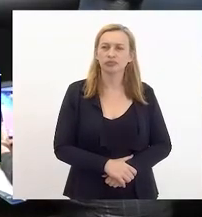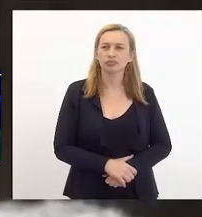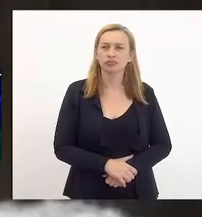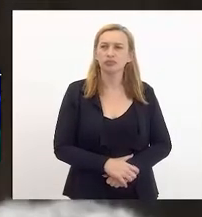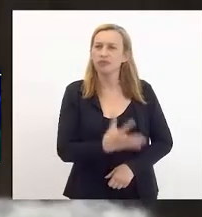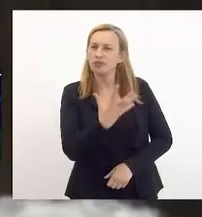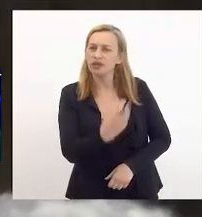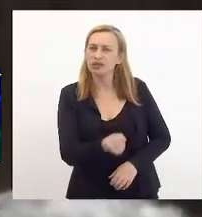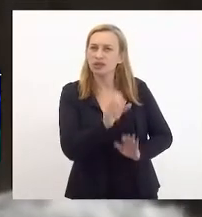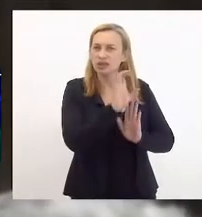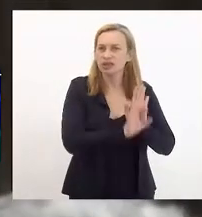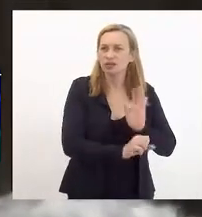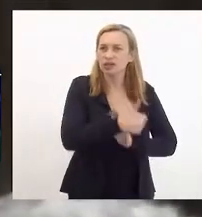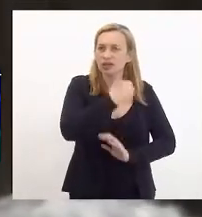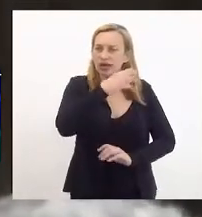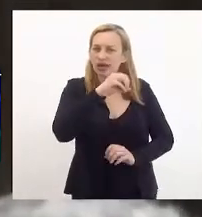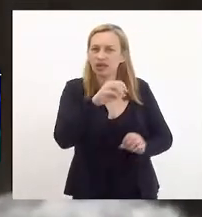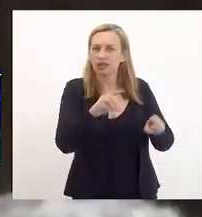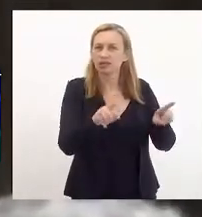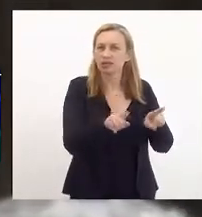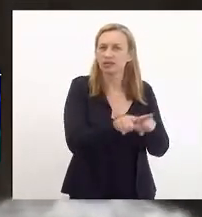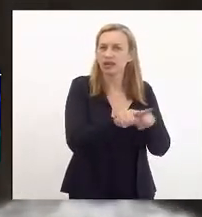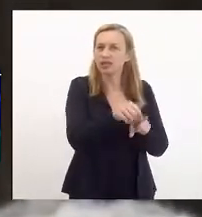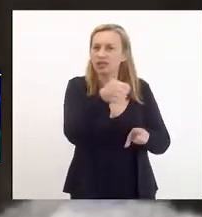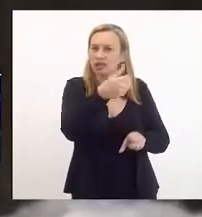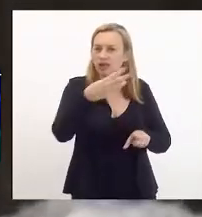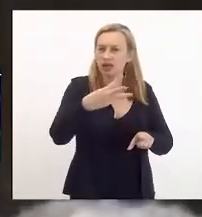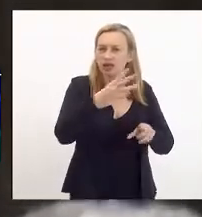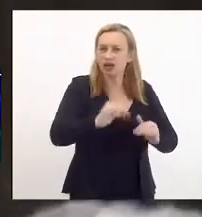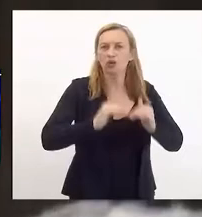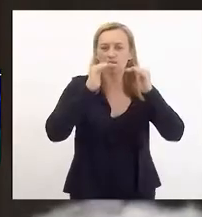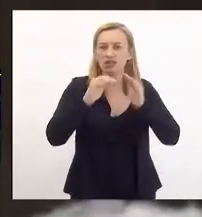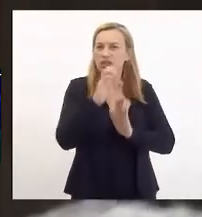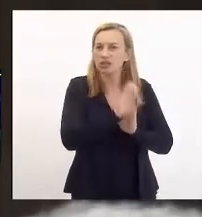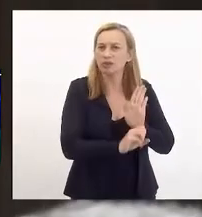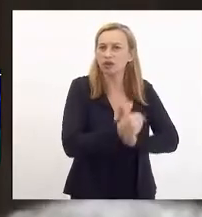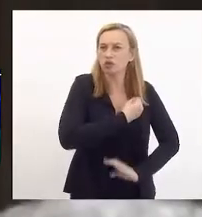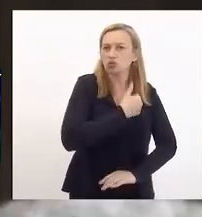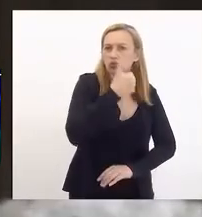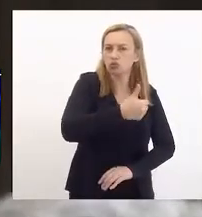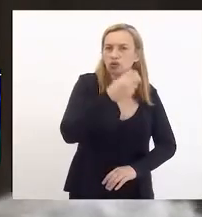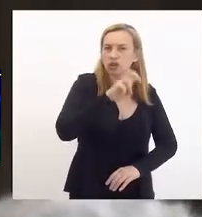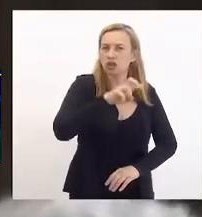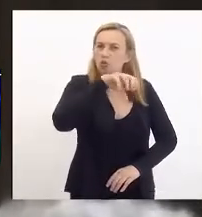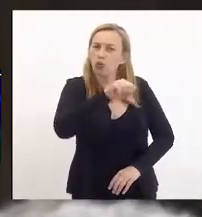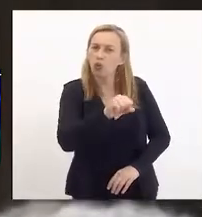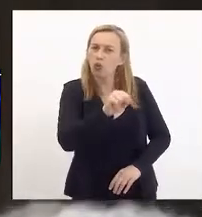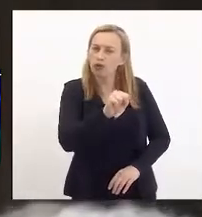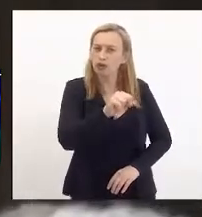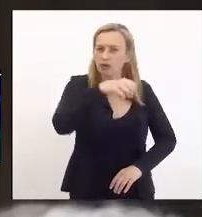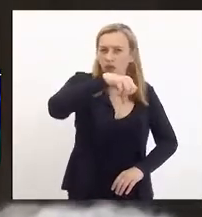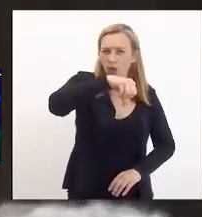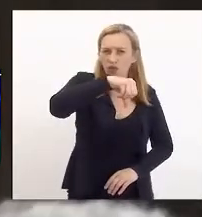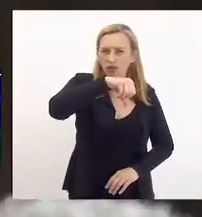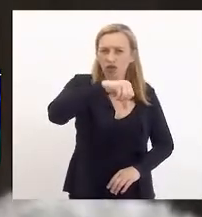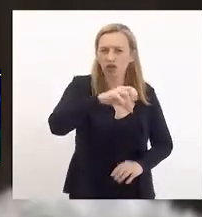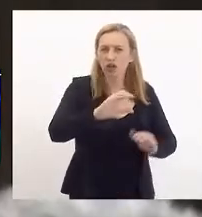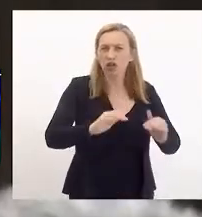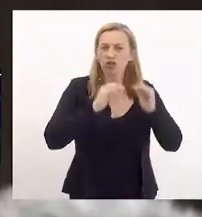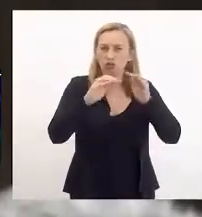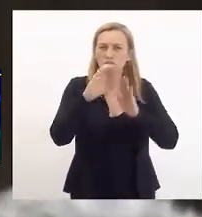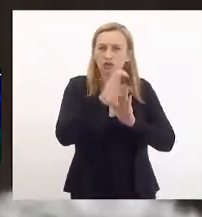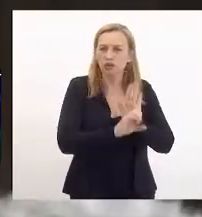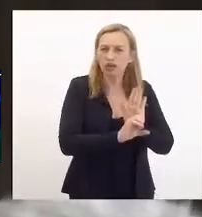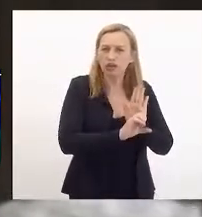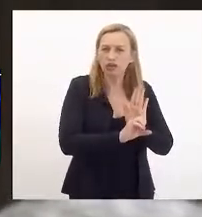Favorável as emendas 10 e 13. Favorável com sub-emendas as emendas 1, 5, 8 e 9. Favorável com sub-emendas